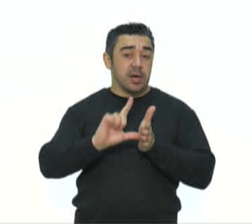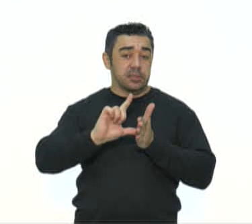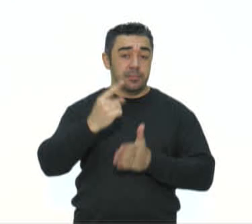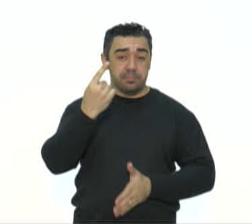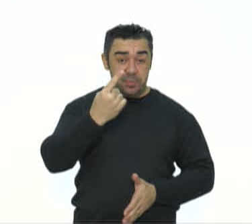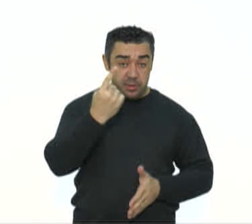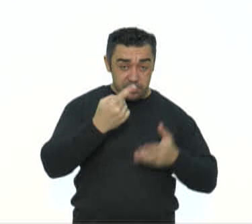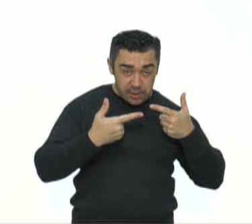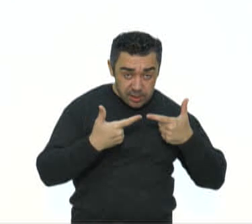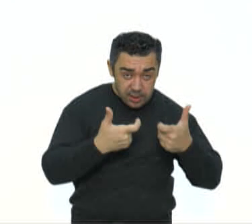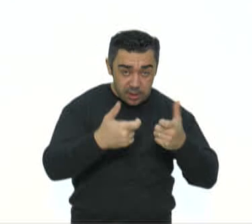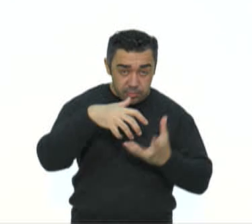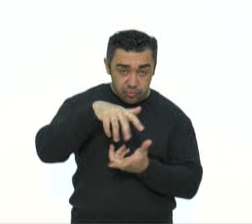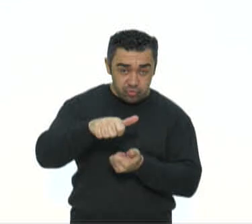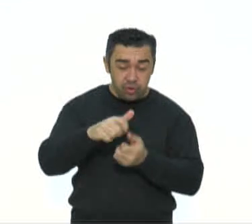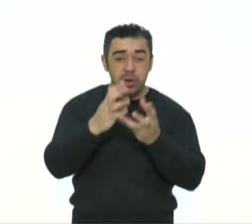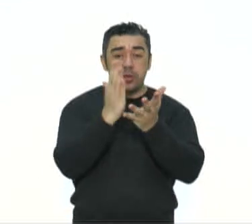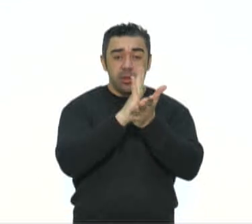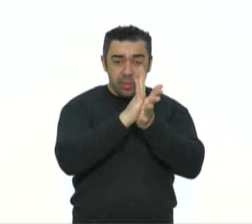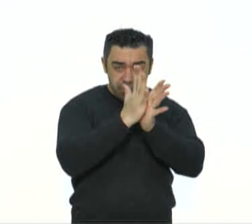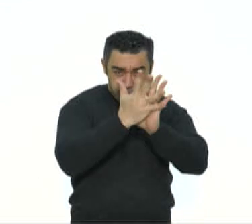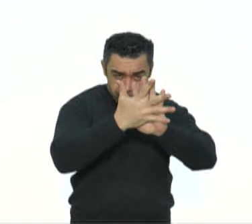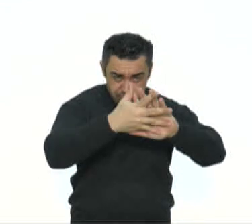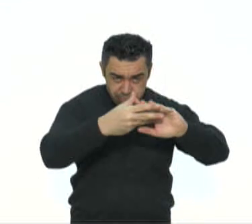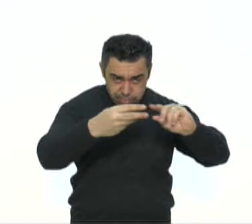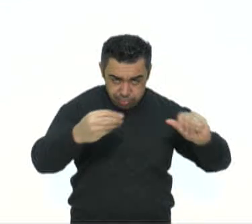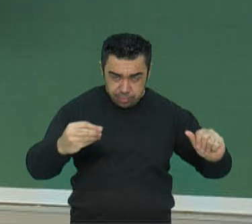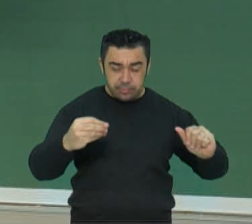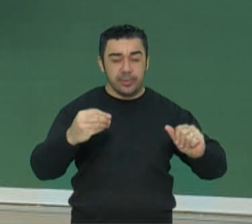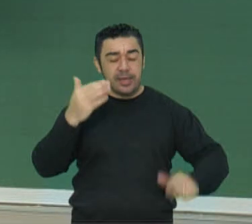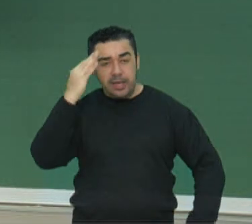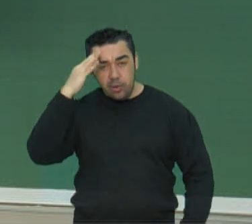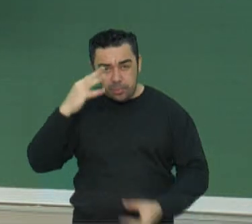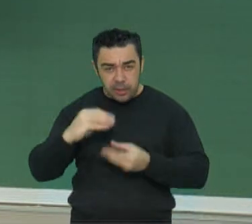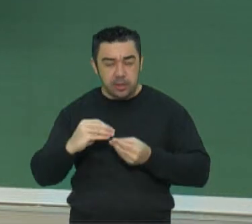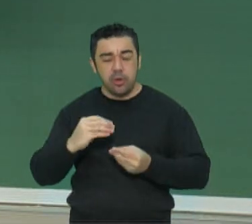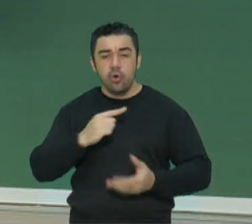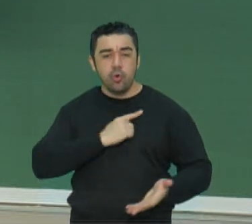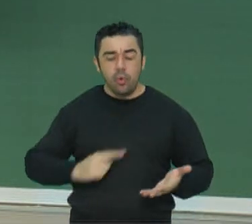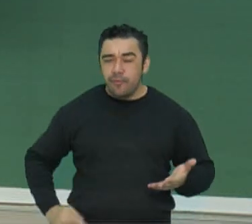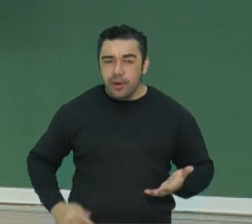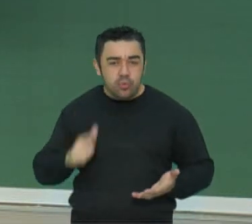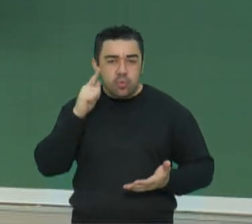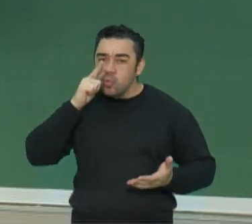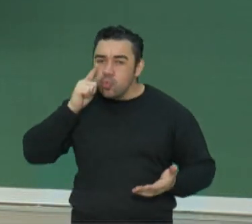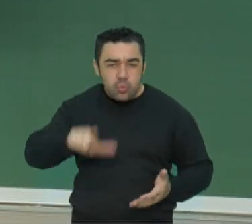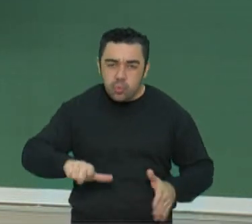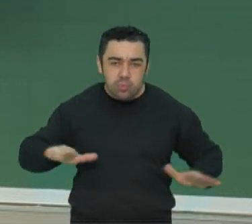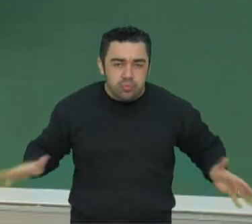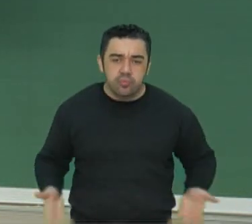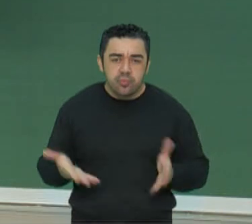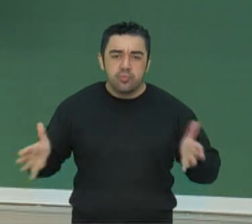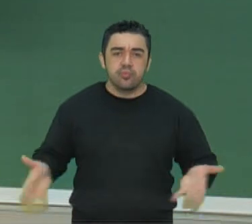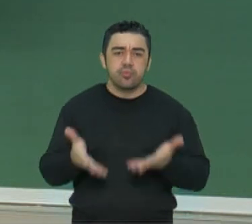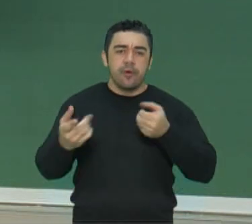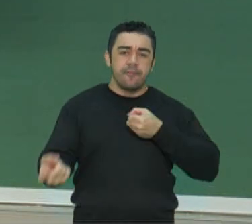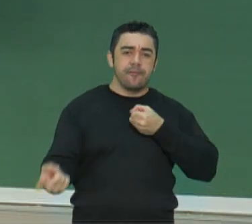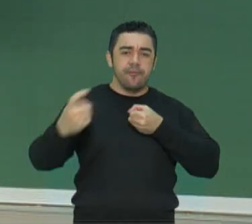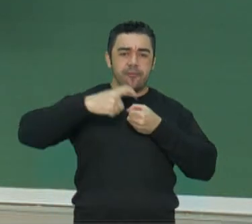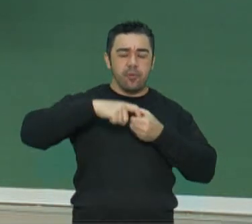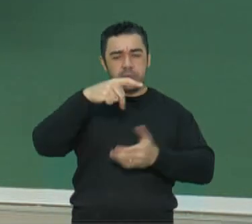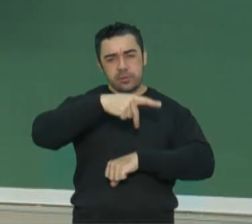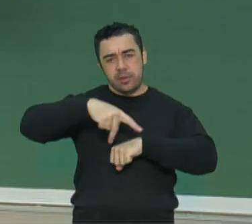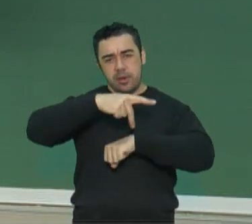Guerra Mundial e a população entendendo que os governos não conseguiam responder à altura para recuperar os países